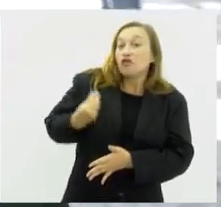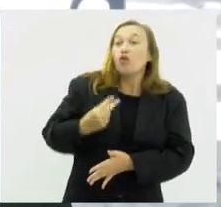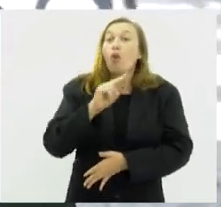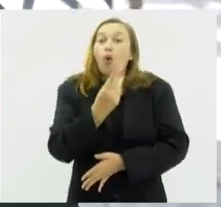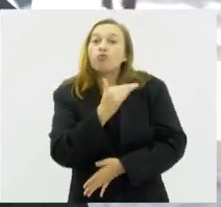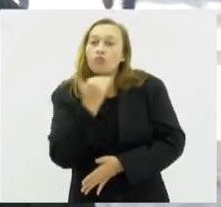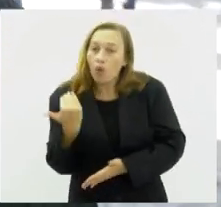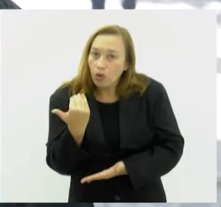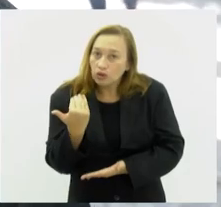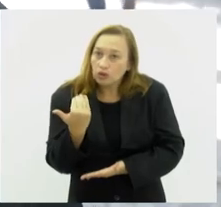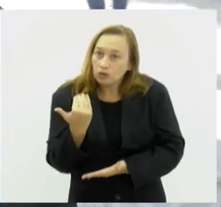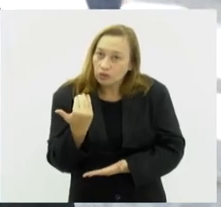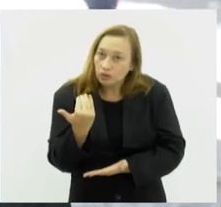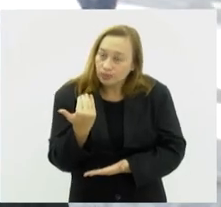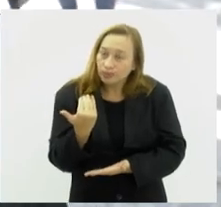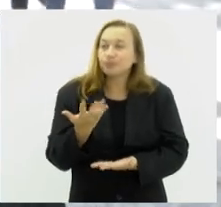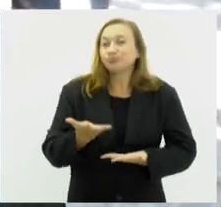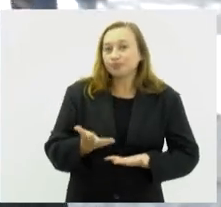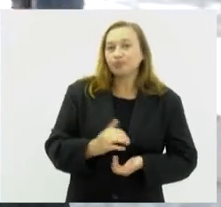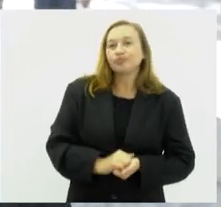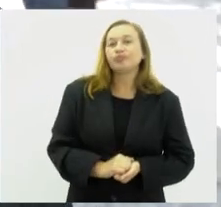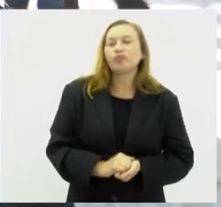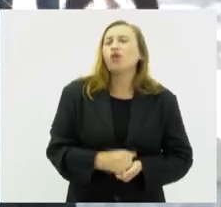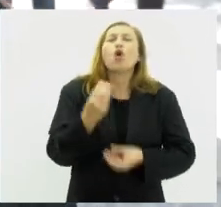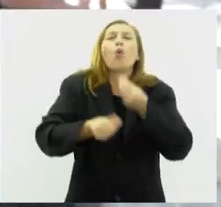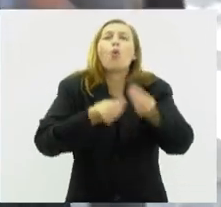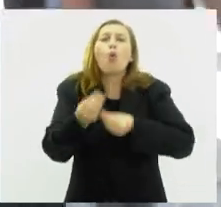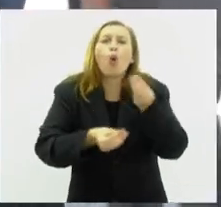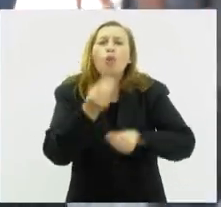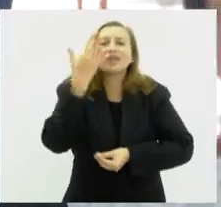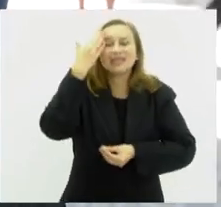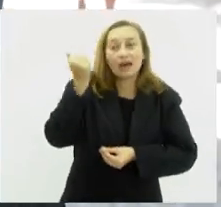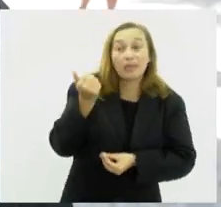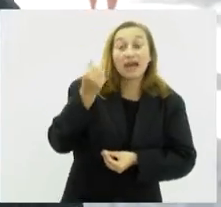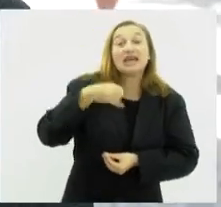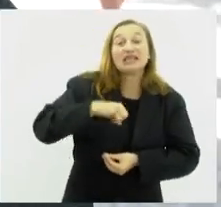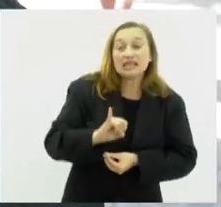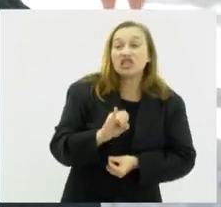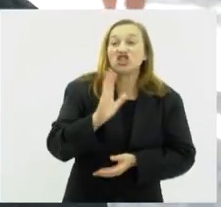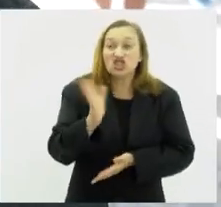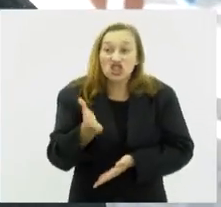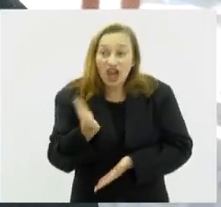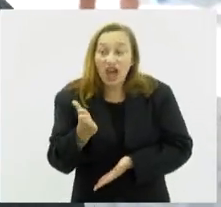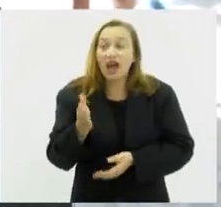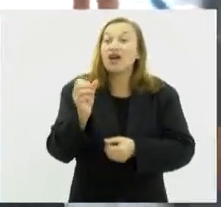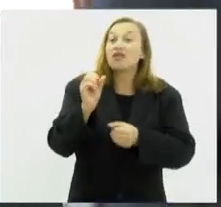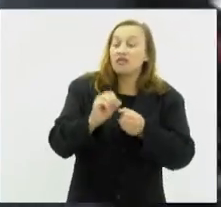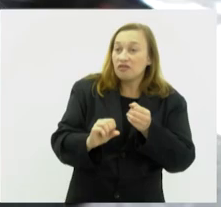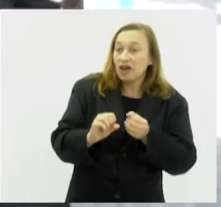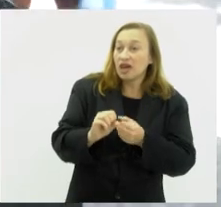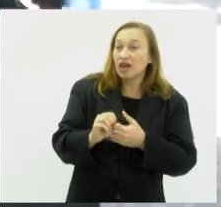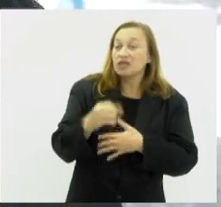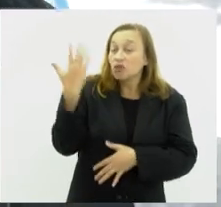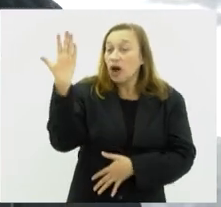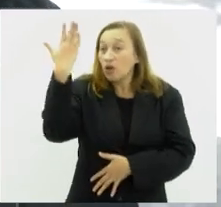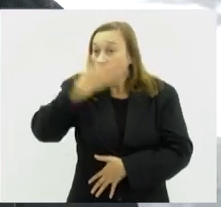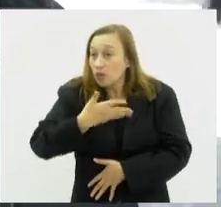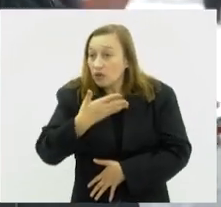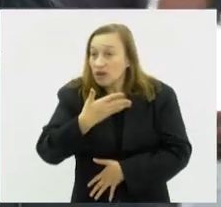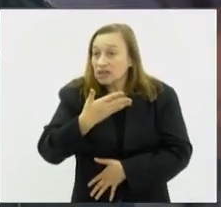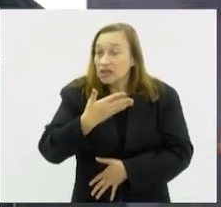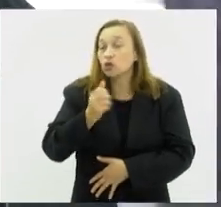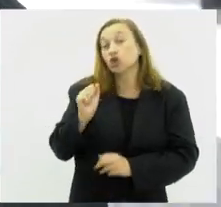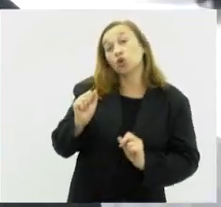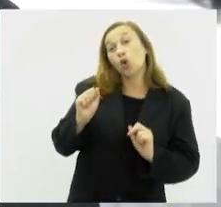circulando pela sua cidade. E como saber se a prova de vida já foi realizada, se está tudo ok